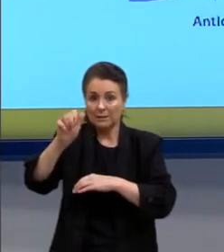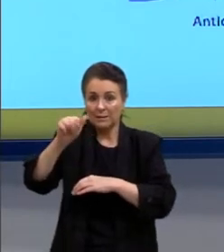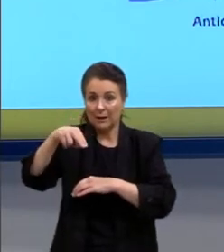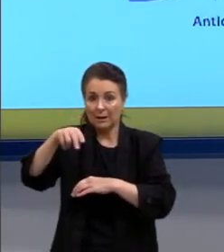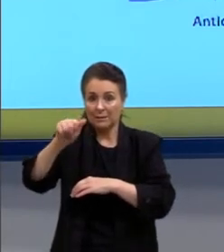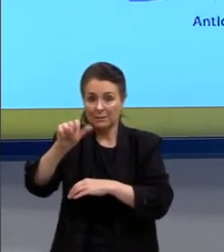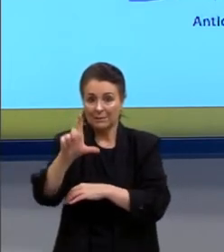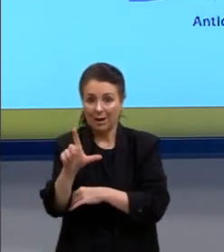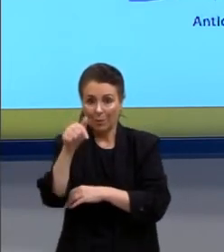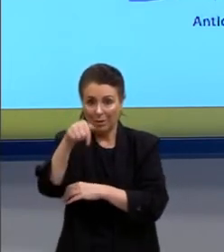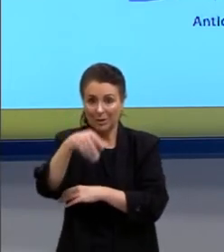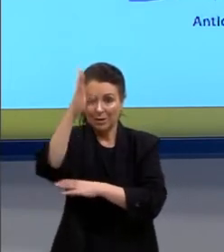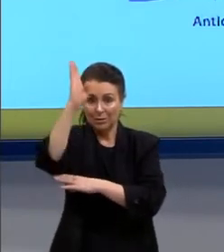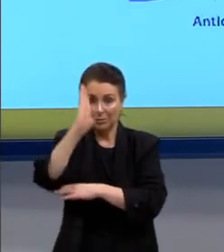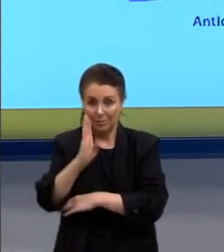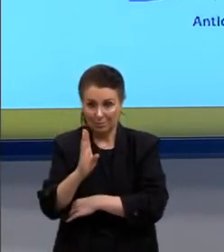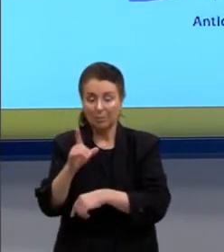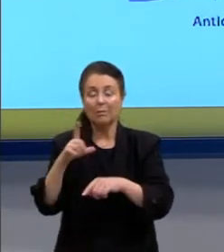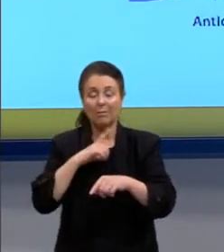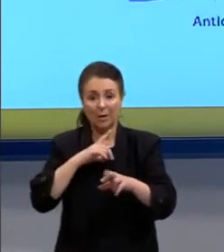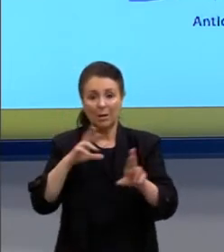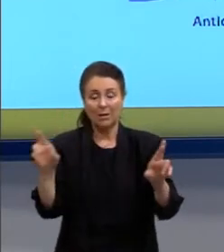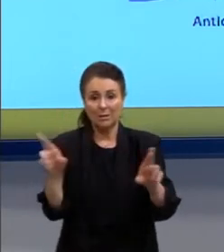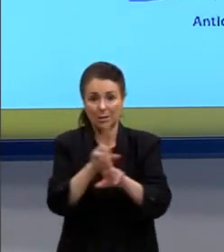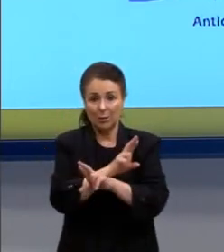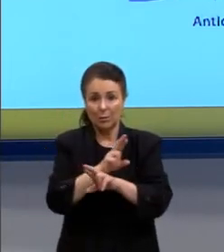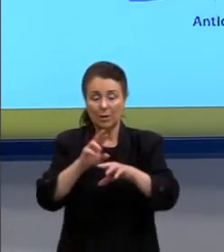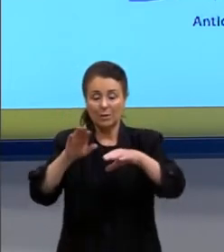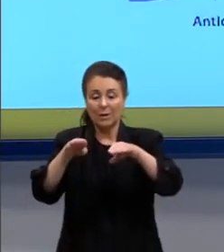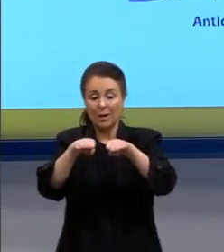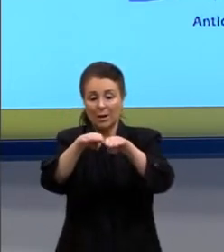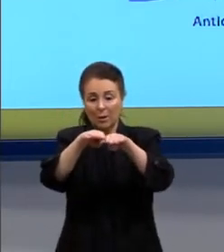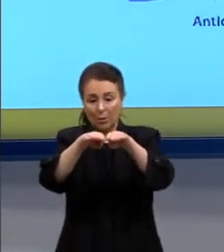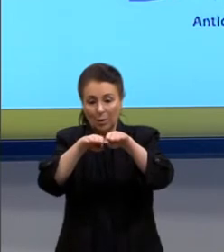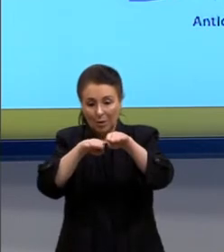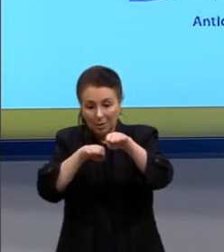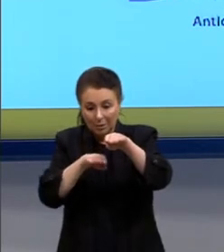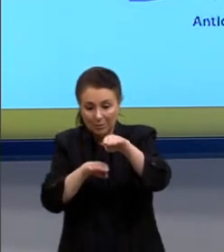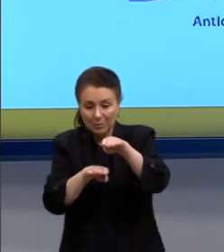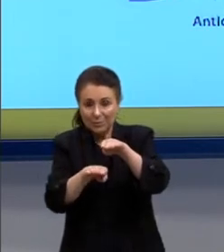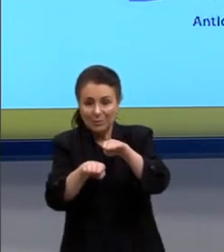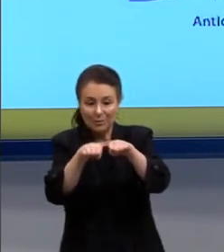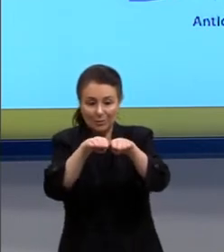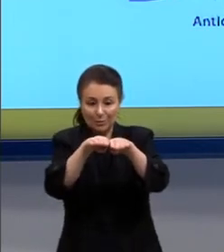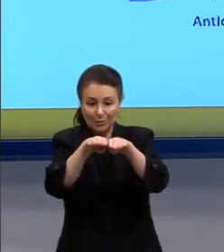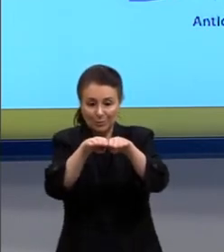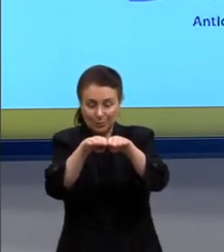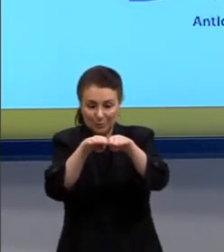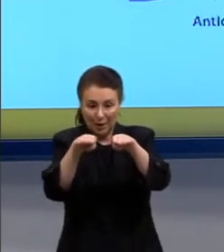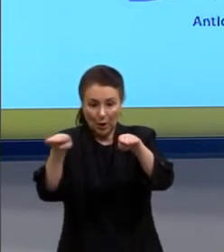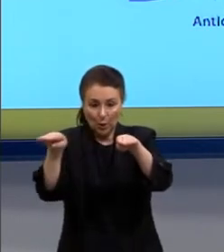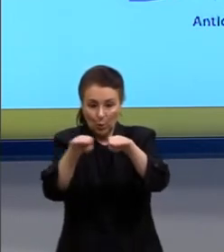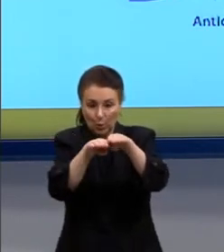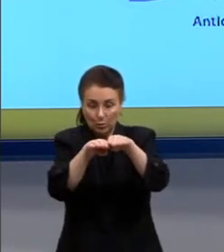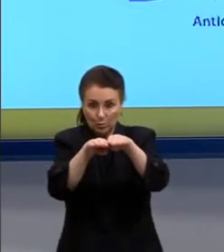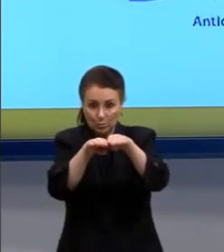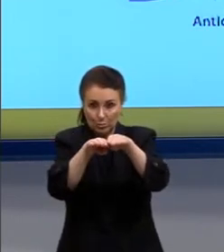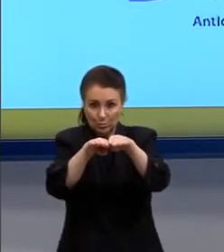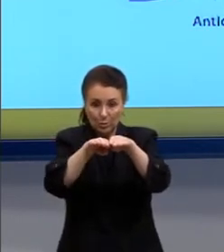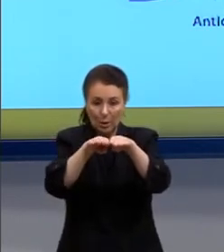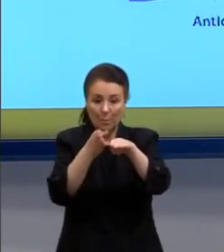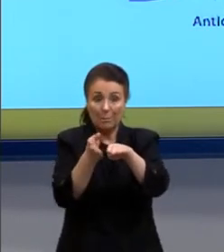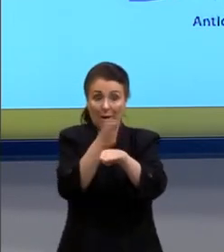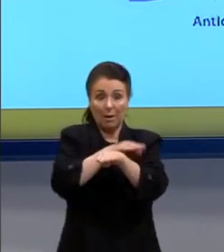como as placas tectônicas sul-americanas acabaram se colidindo, formando os Andes,